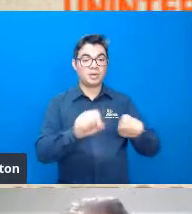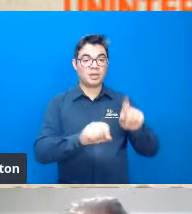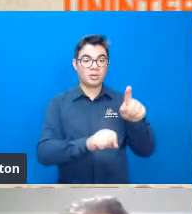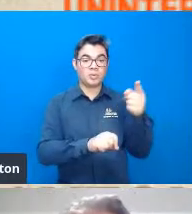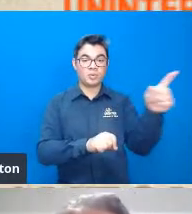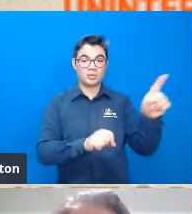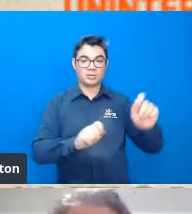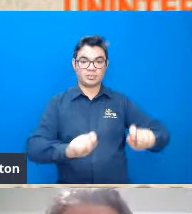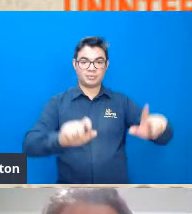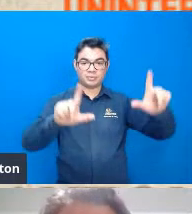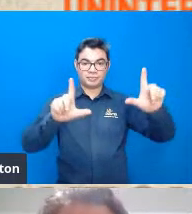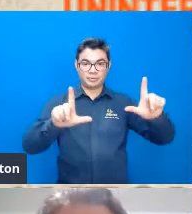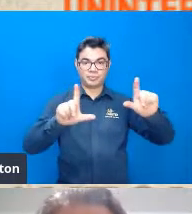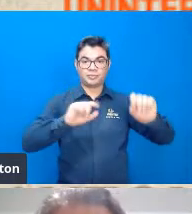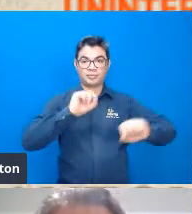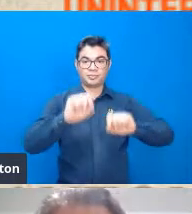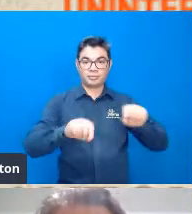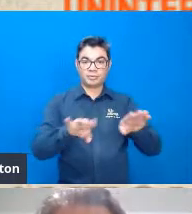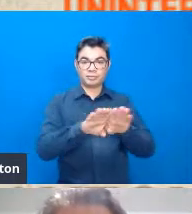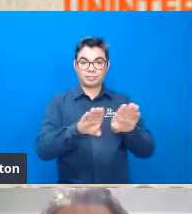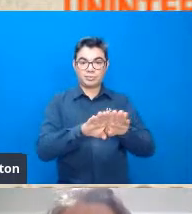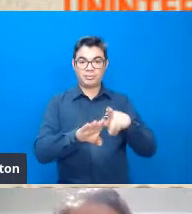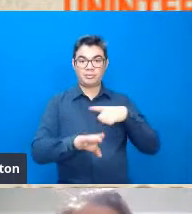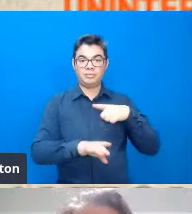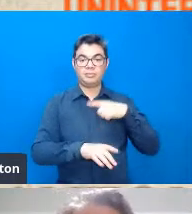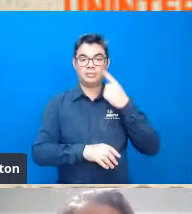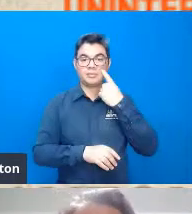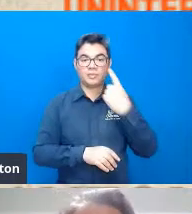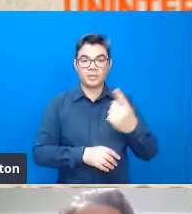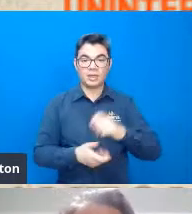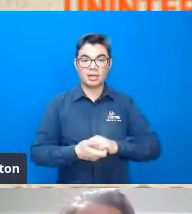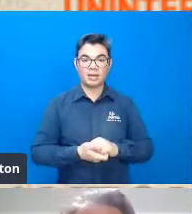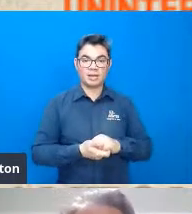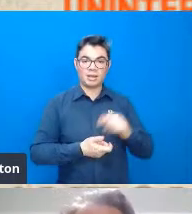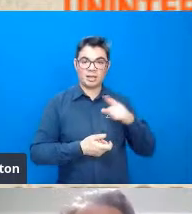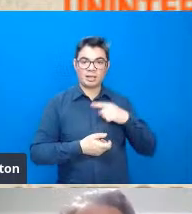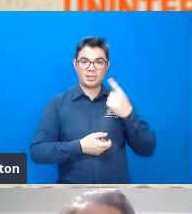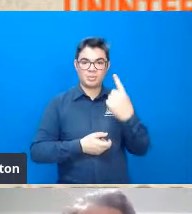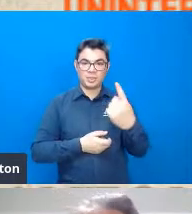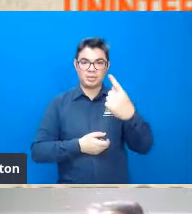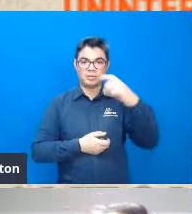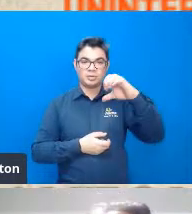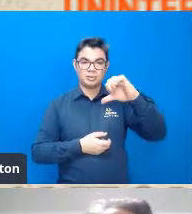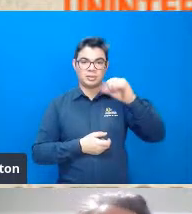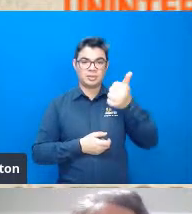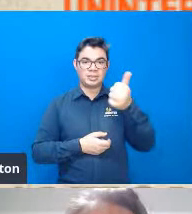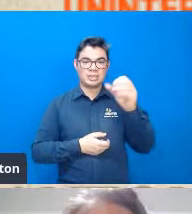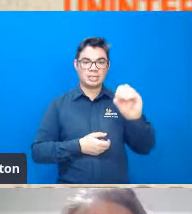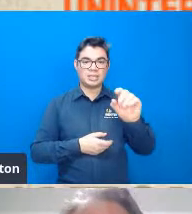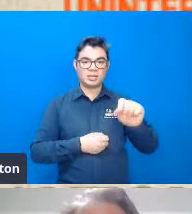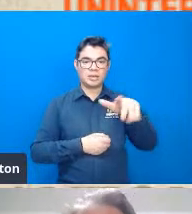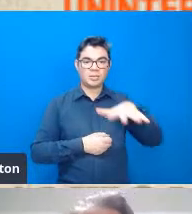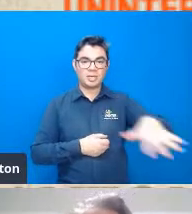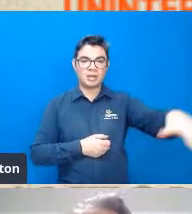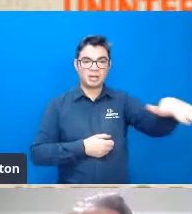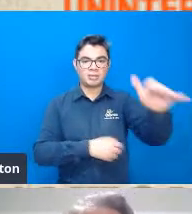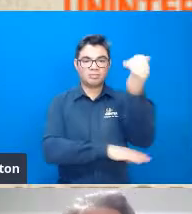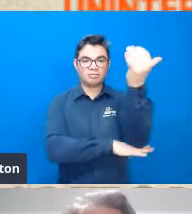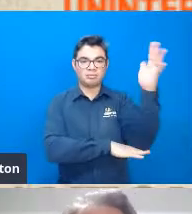slide, a gente também tem que, nessa mesma época, nos anos 60, surgiu o movimento ambientalista,